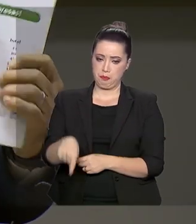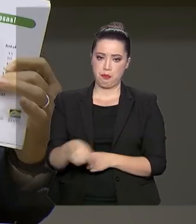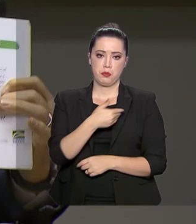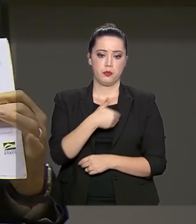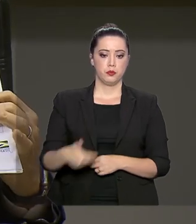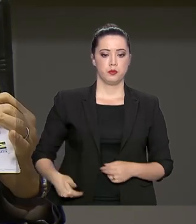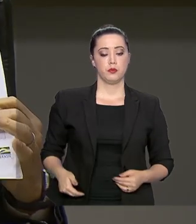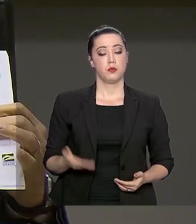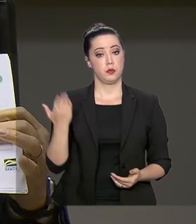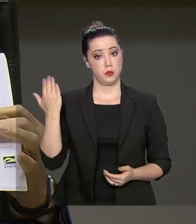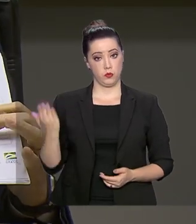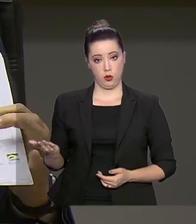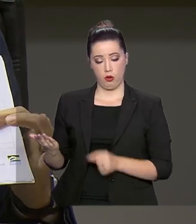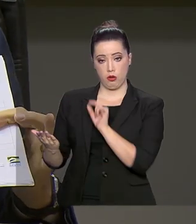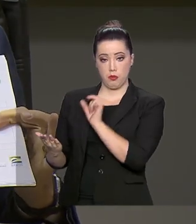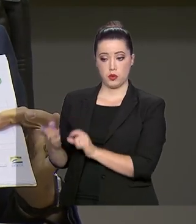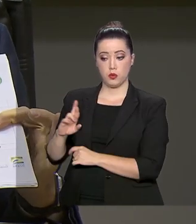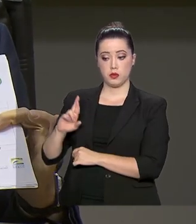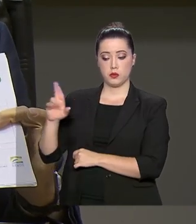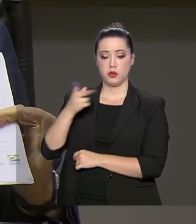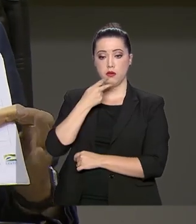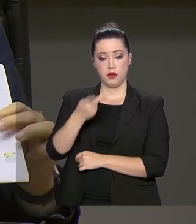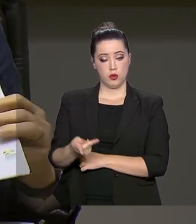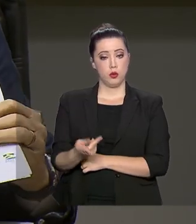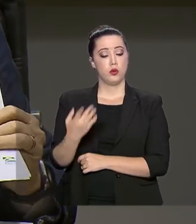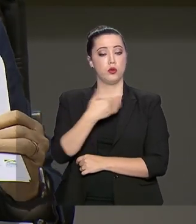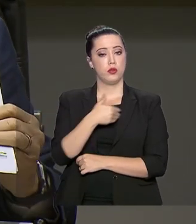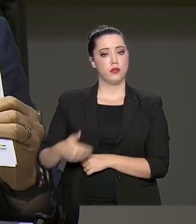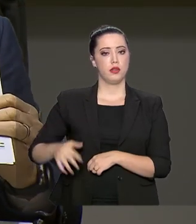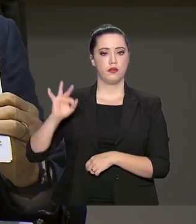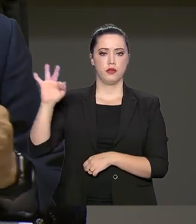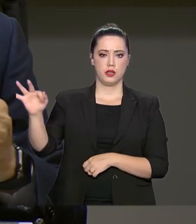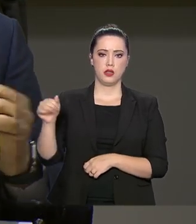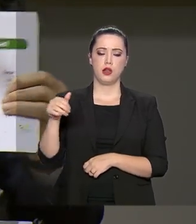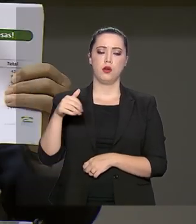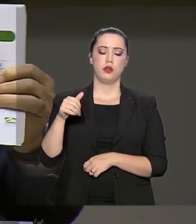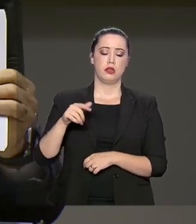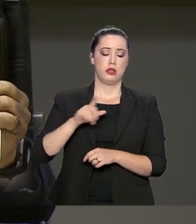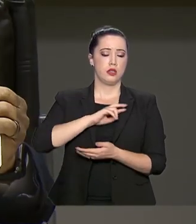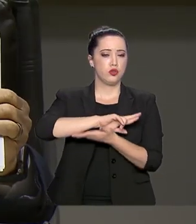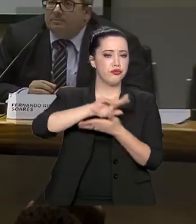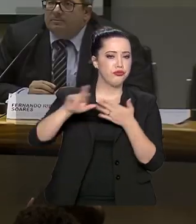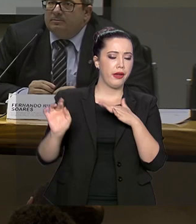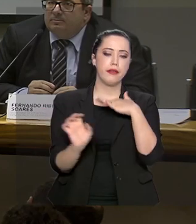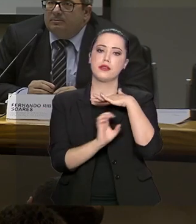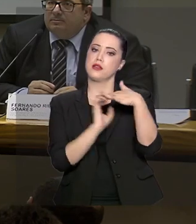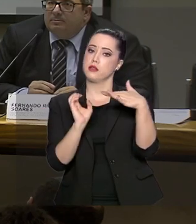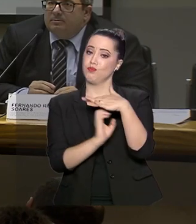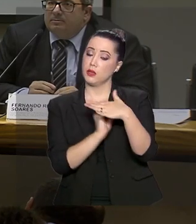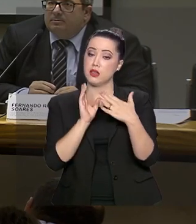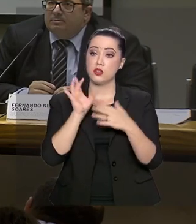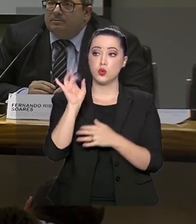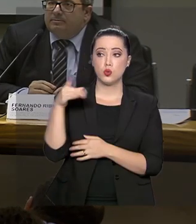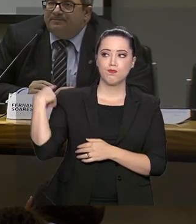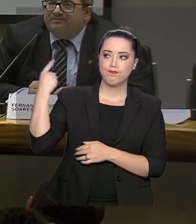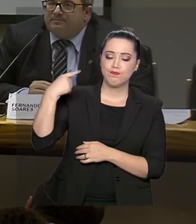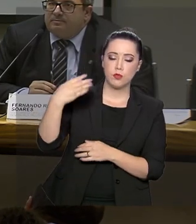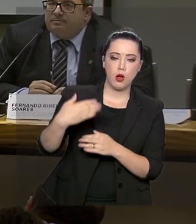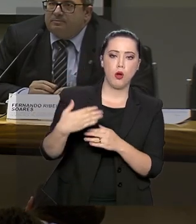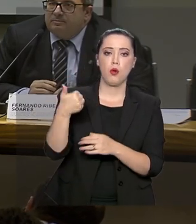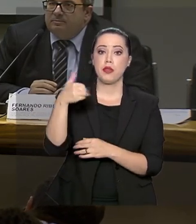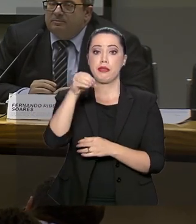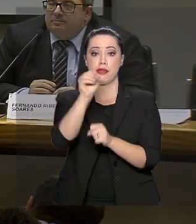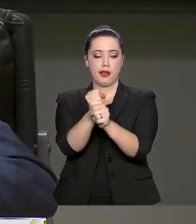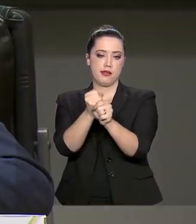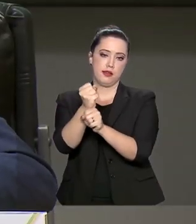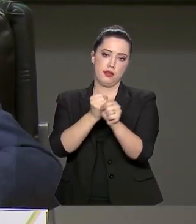União participa de 637 empresas, direta ou indiretamente. E só na última década, segundo